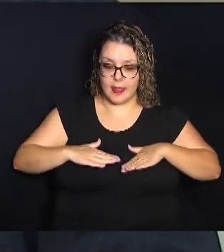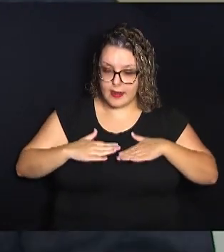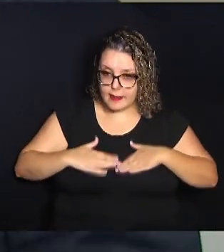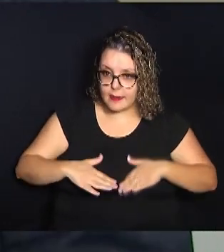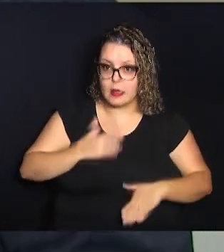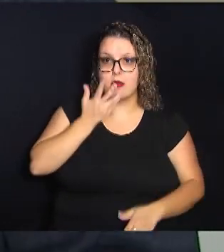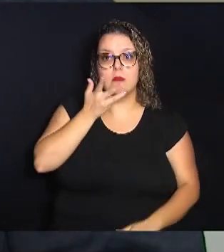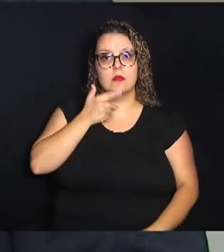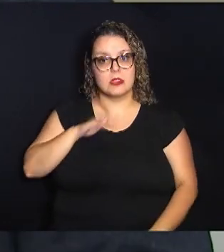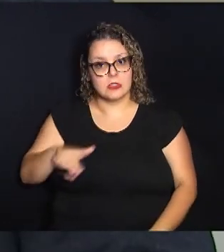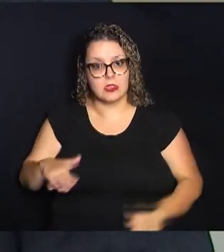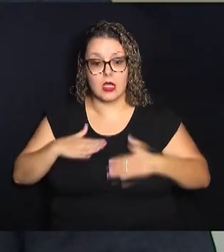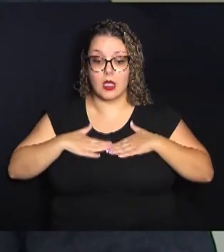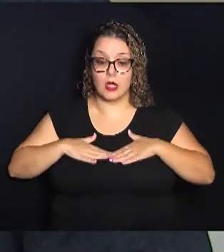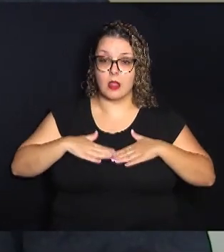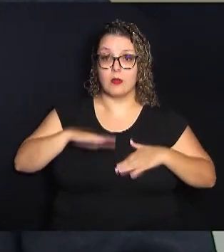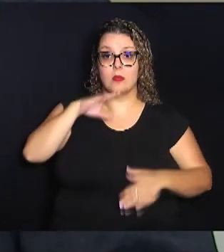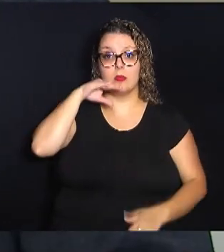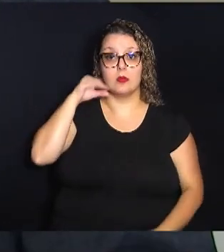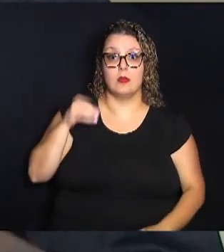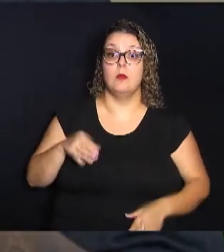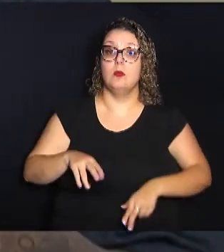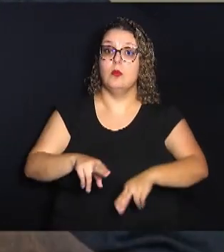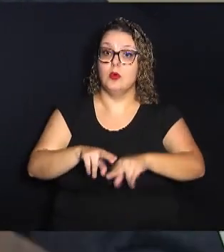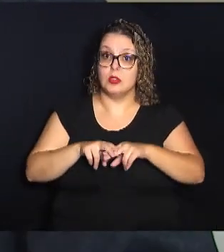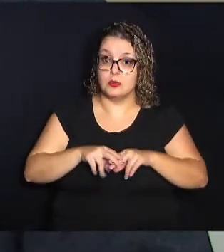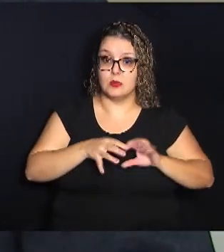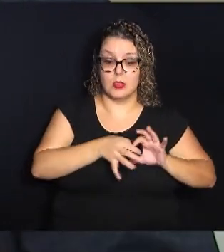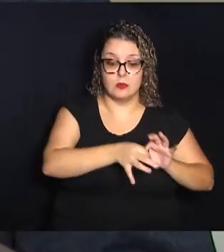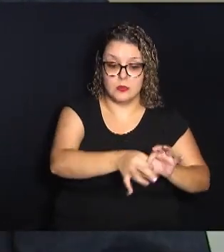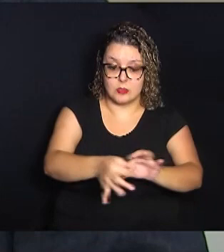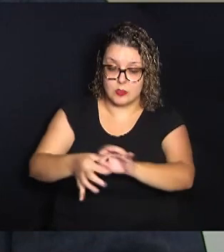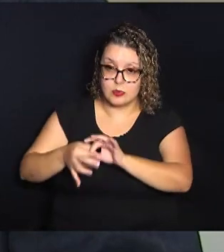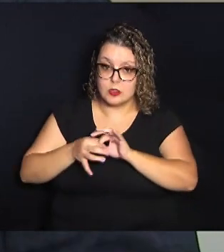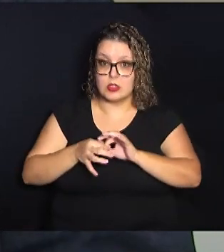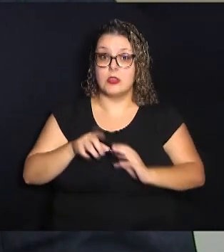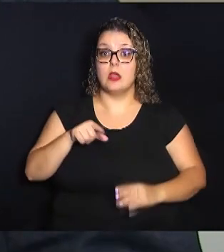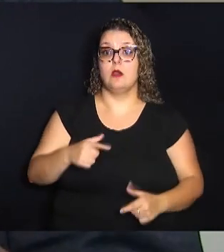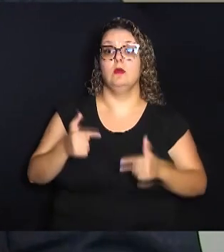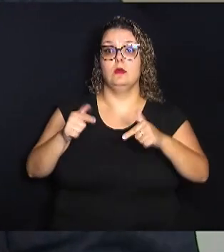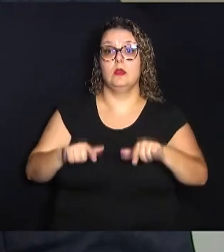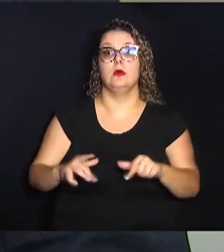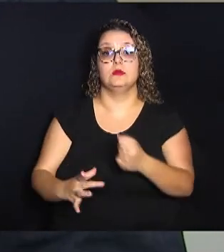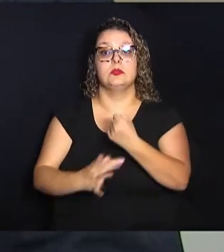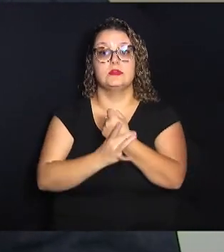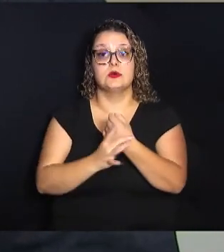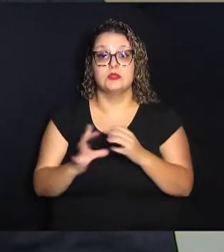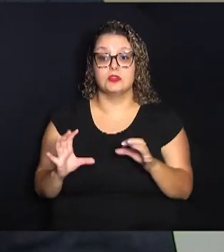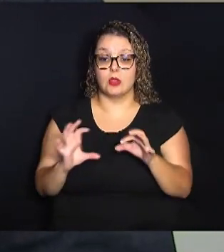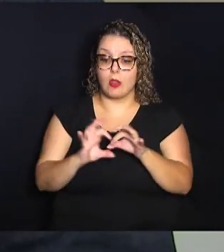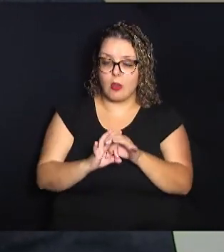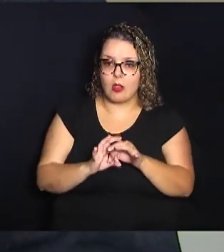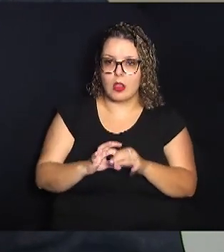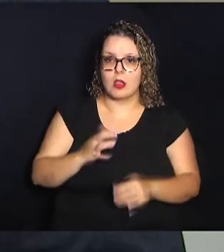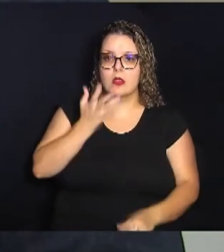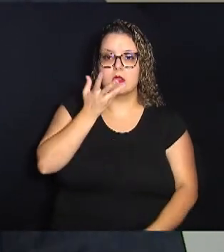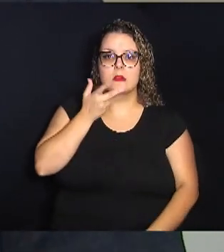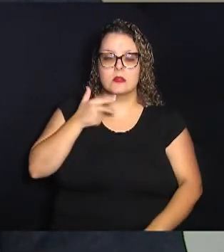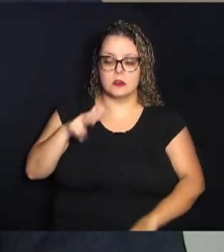acalma esse adolescente. Por isso que o círculo é importante, porque o círculo é um espaço seguro de conexão em que a criança pode falar